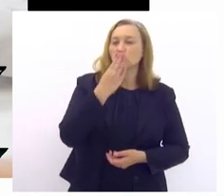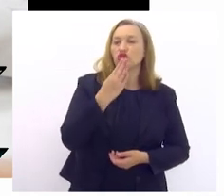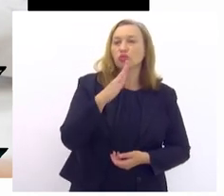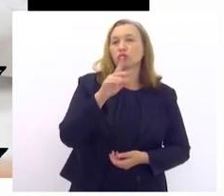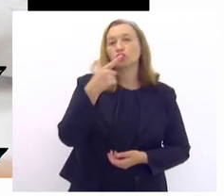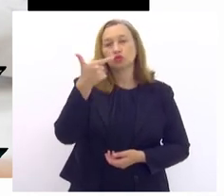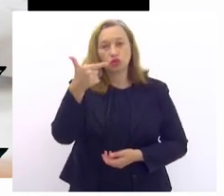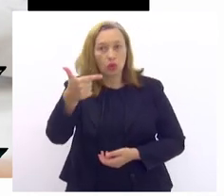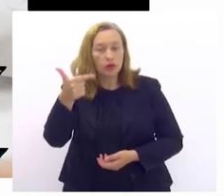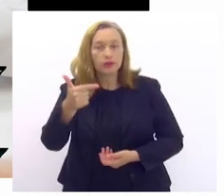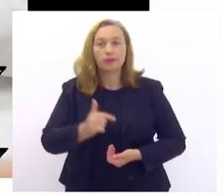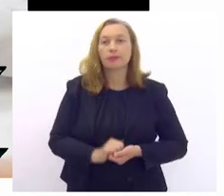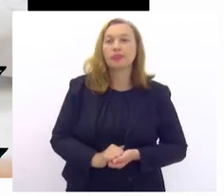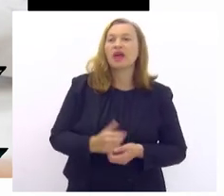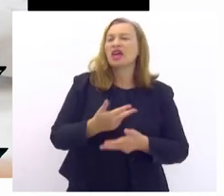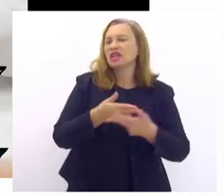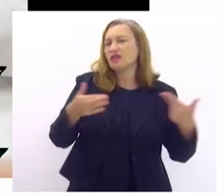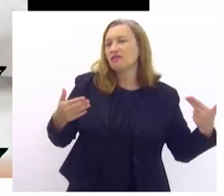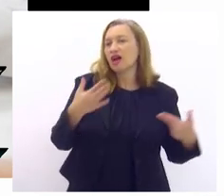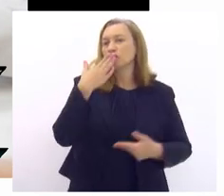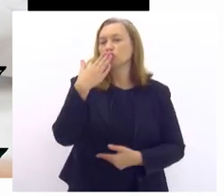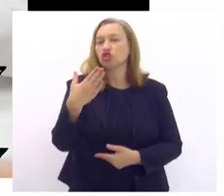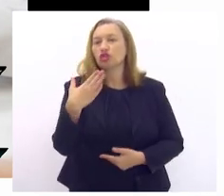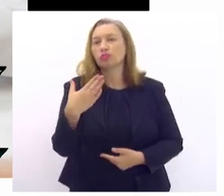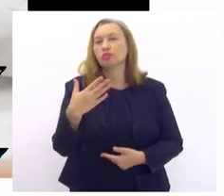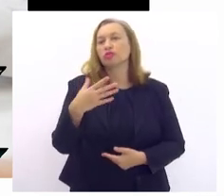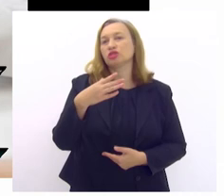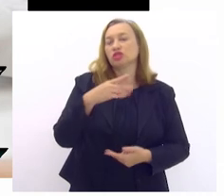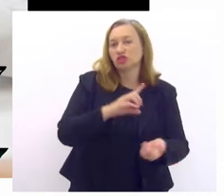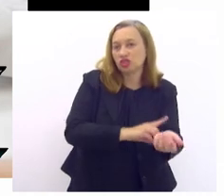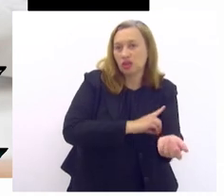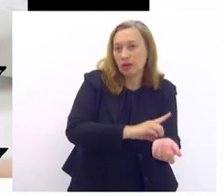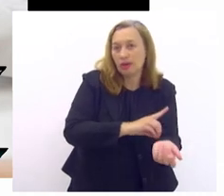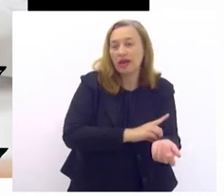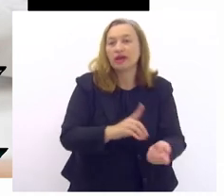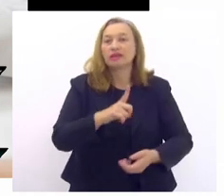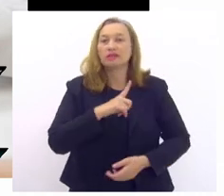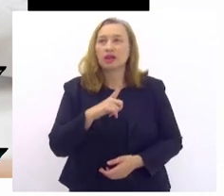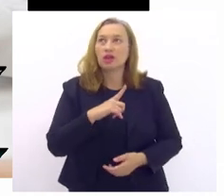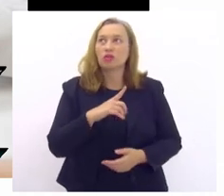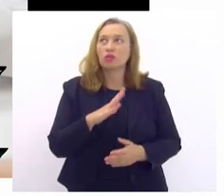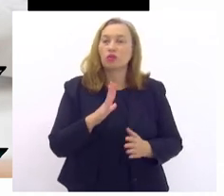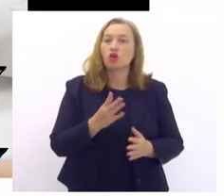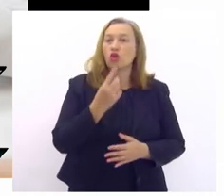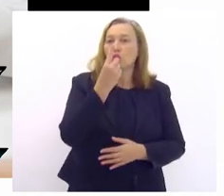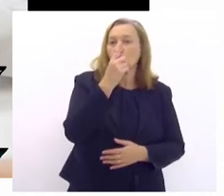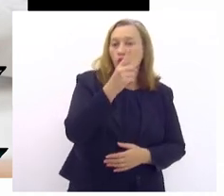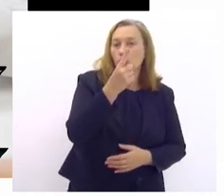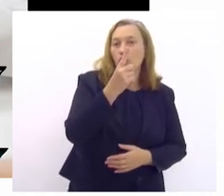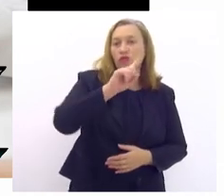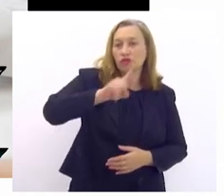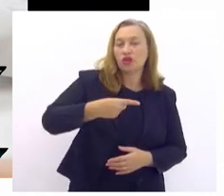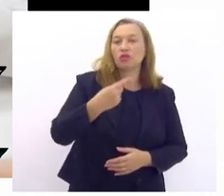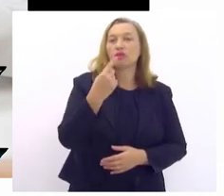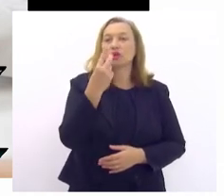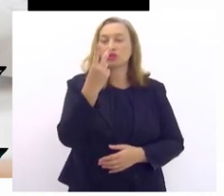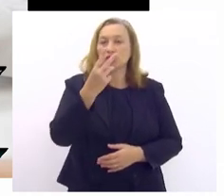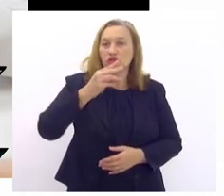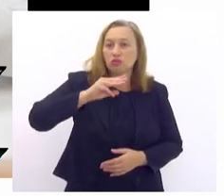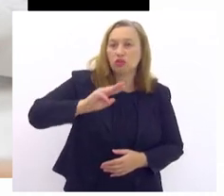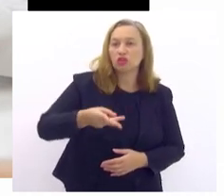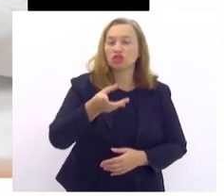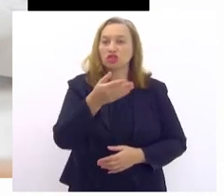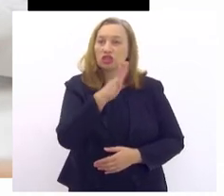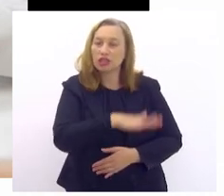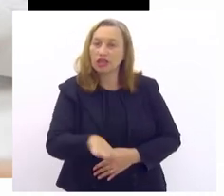A gente tem vários tipos de diabetes, a gente tem o diabetes hoje 1,2 milhões de crianças e adolescentes